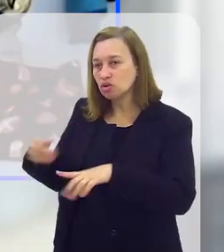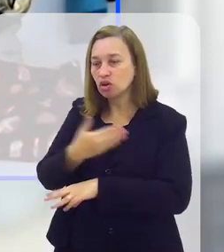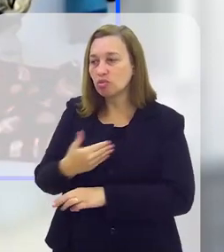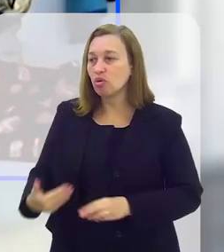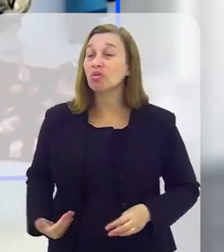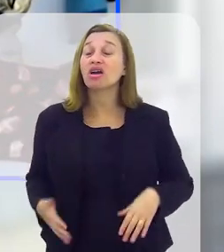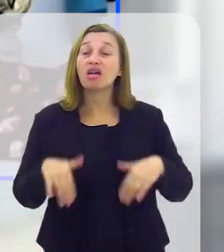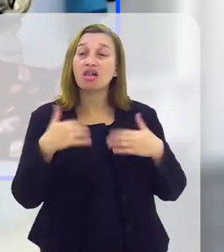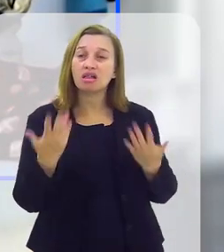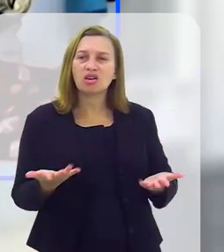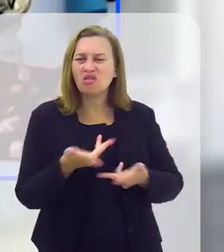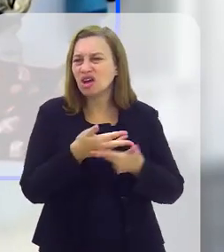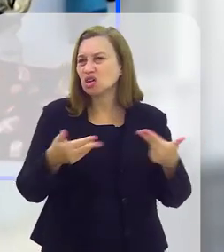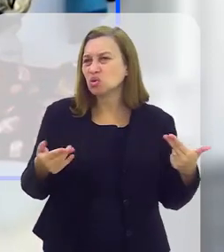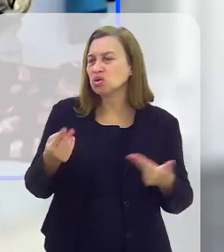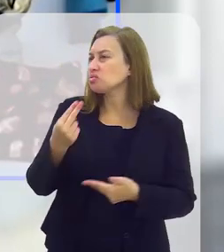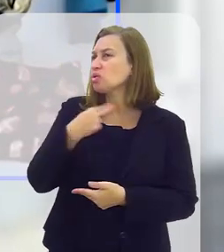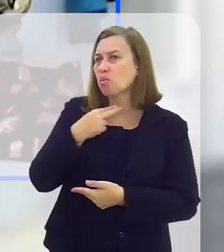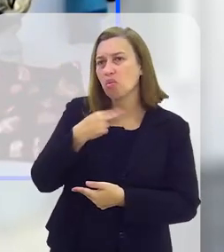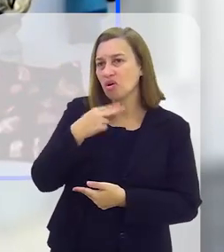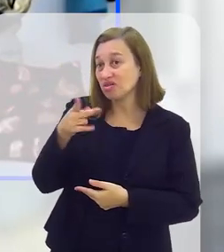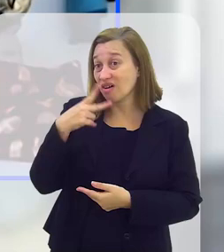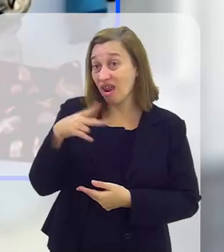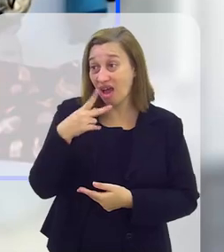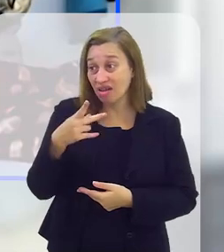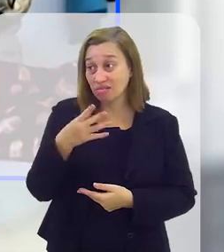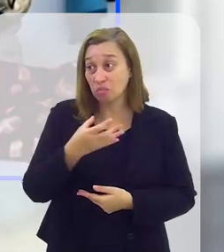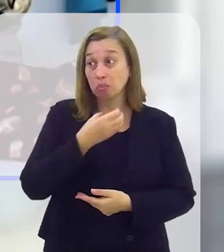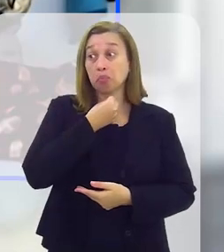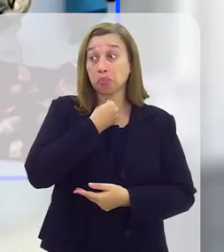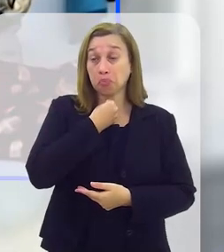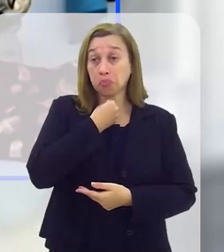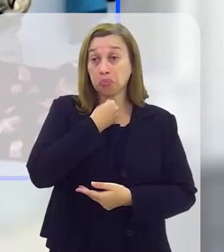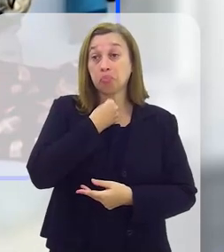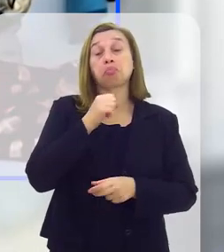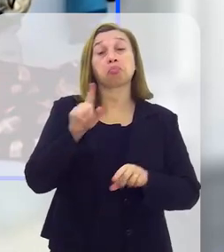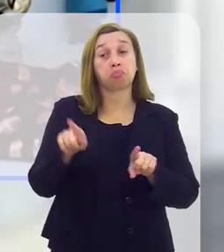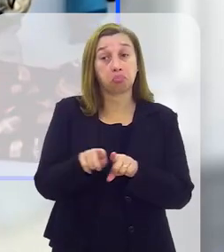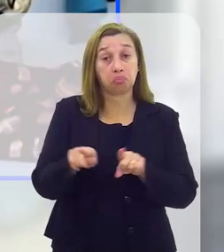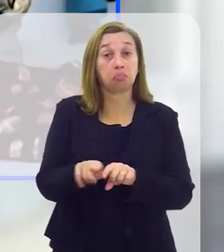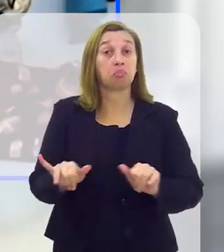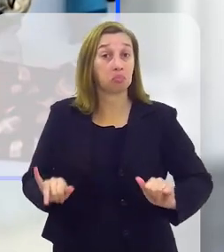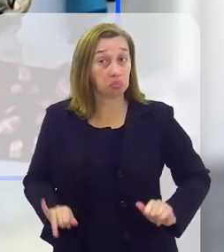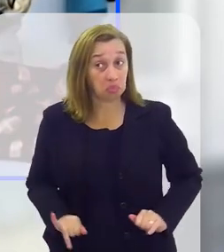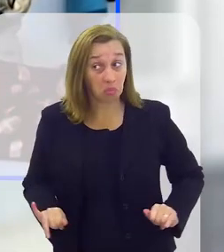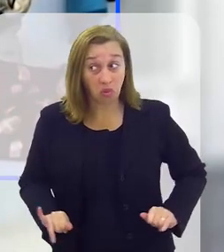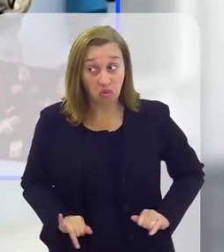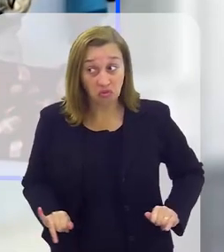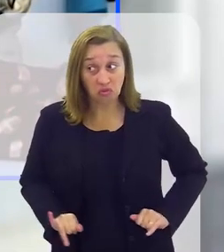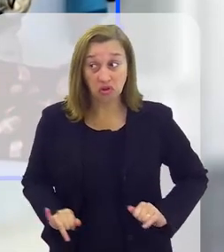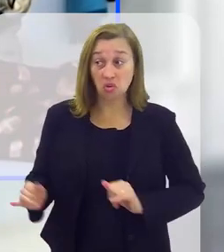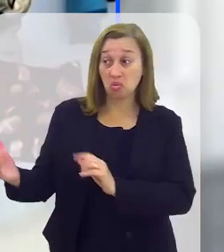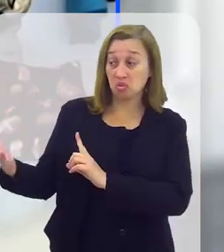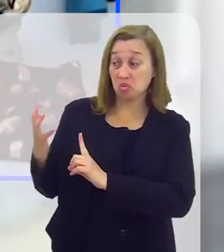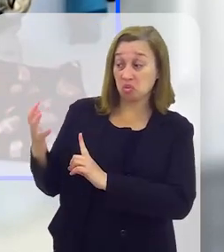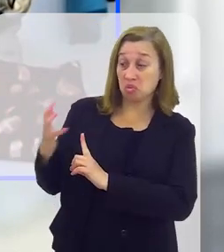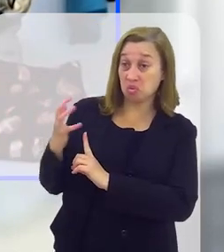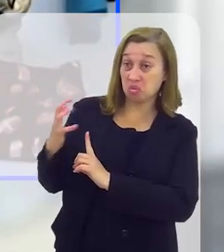servidora pública. Então, muitas coisas ela não pode falar. Ela também sofre coação.